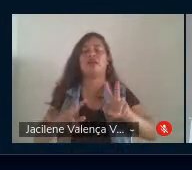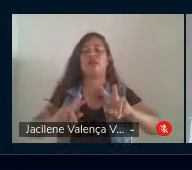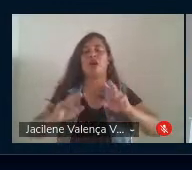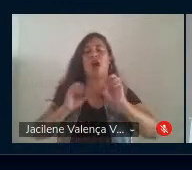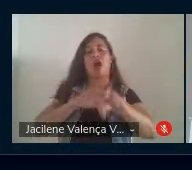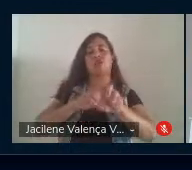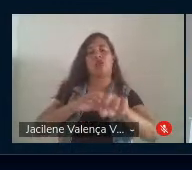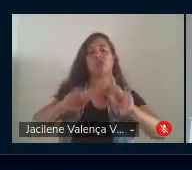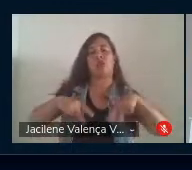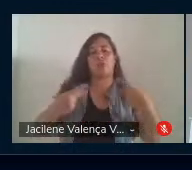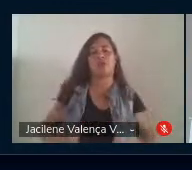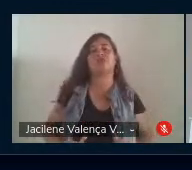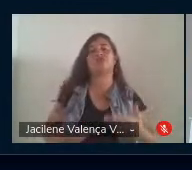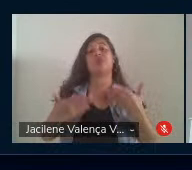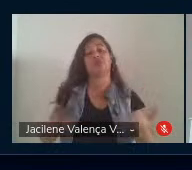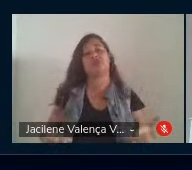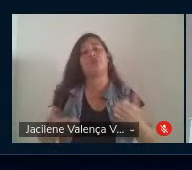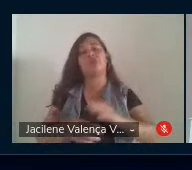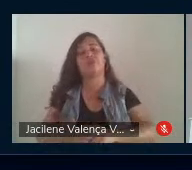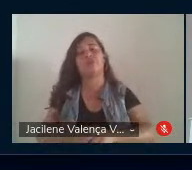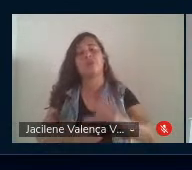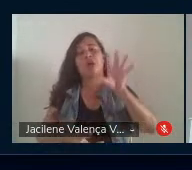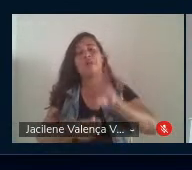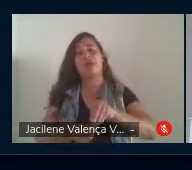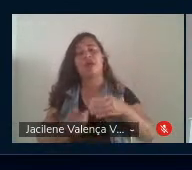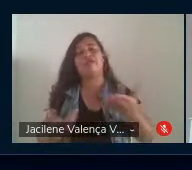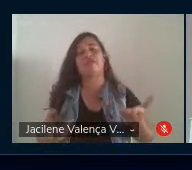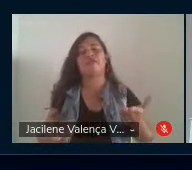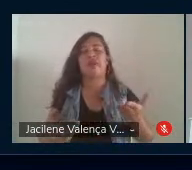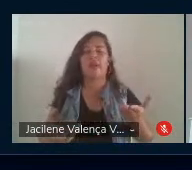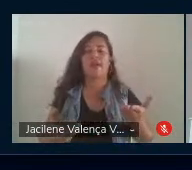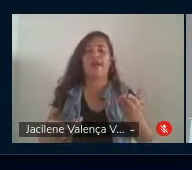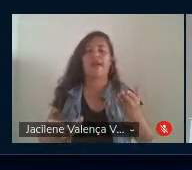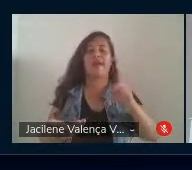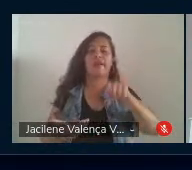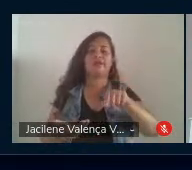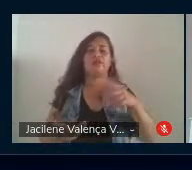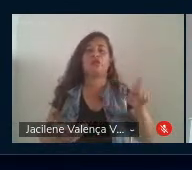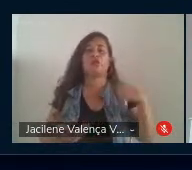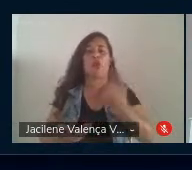Então, de forma breve, é isso que a gente buscou